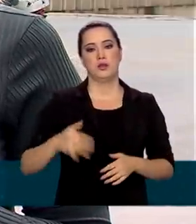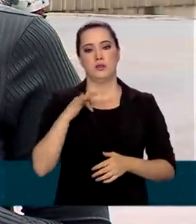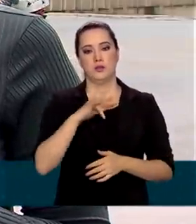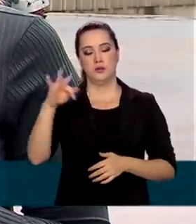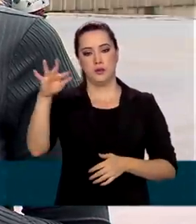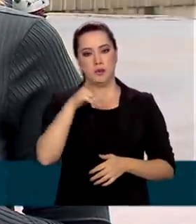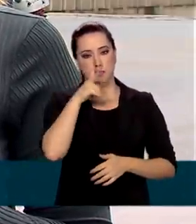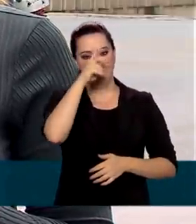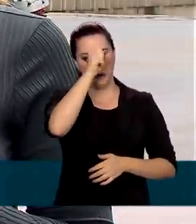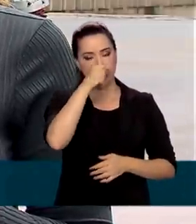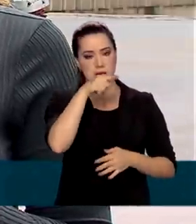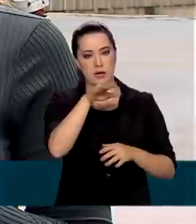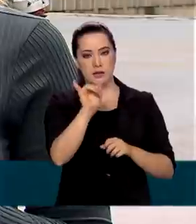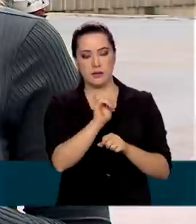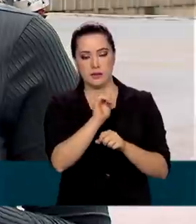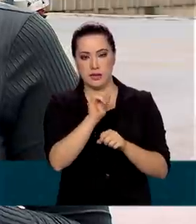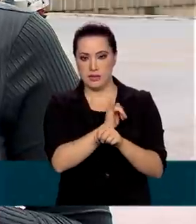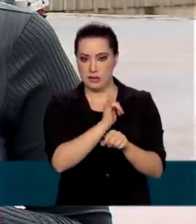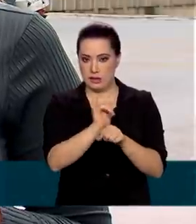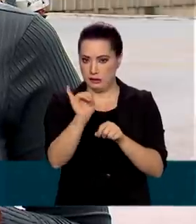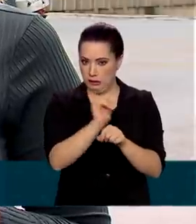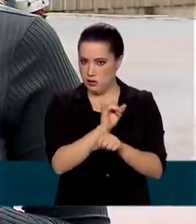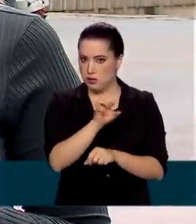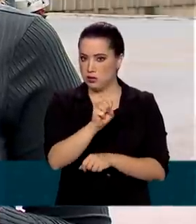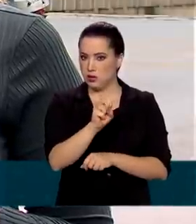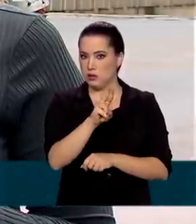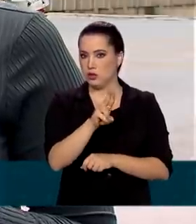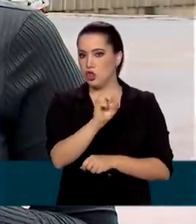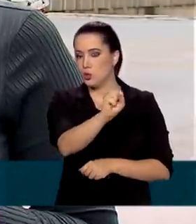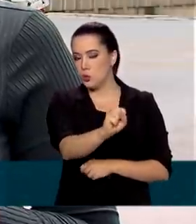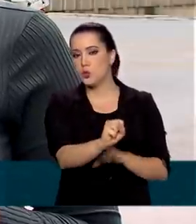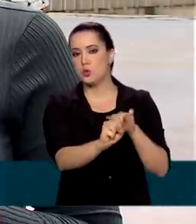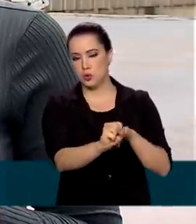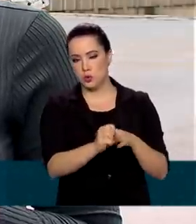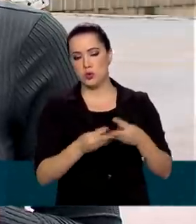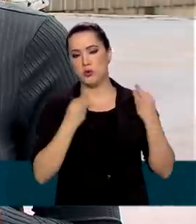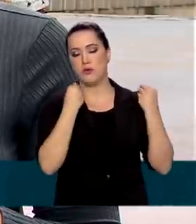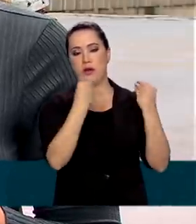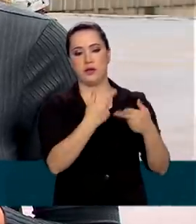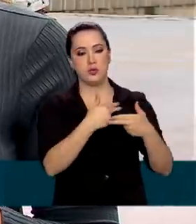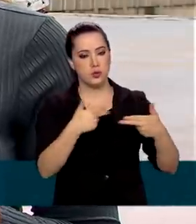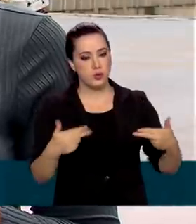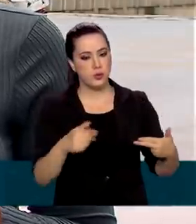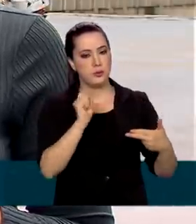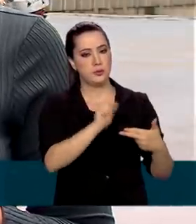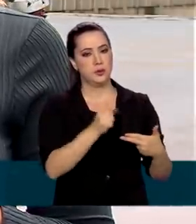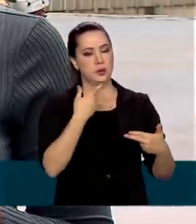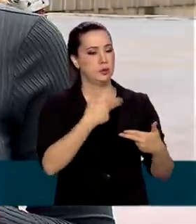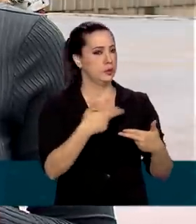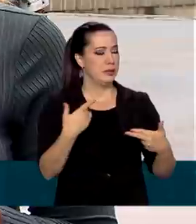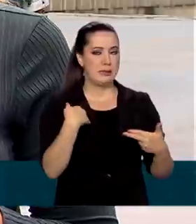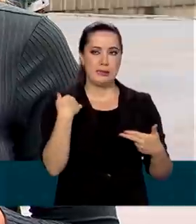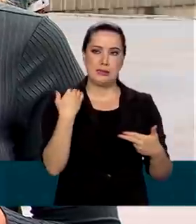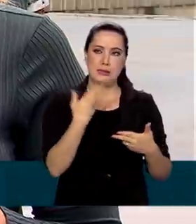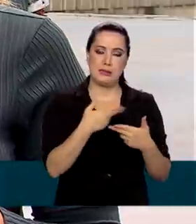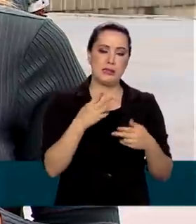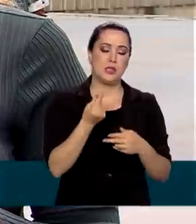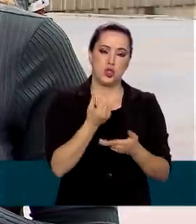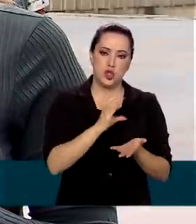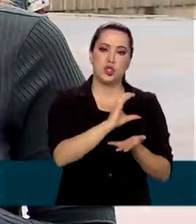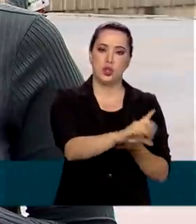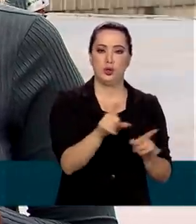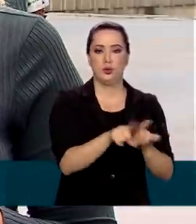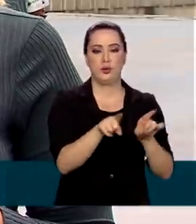fortalece a estrutura do Sistema Único de Saúde com entregas de equipamentos, insumos e recursos